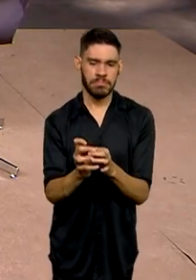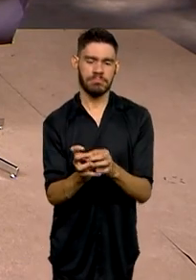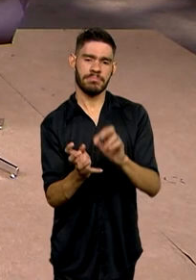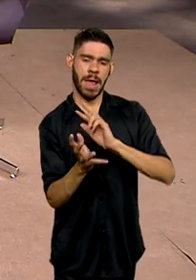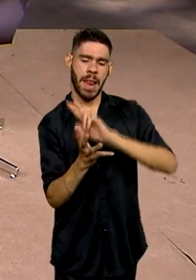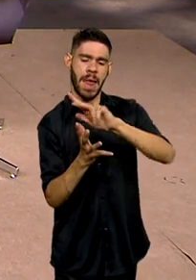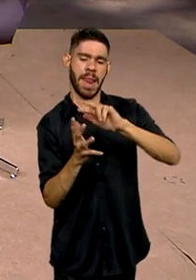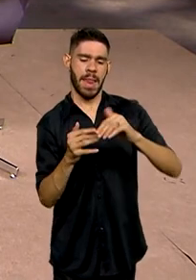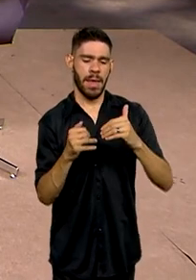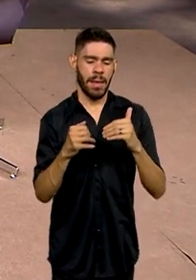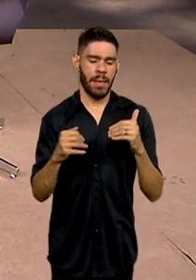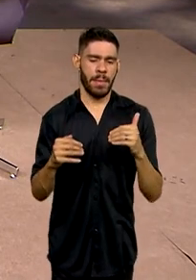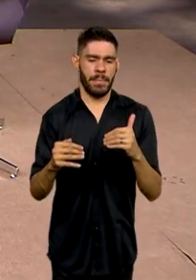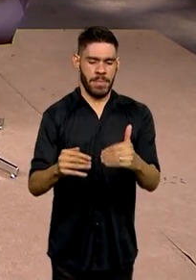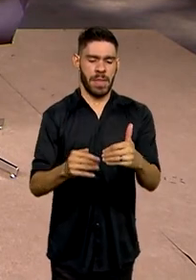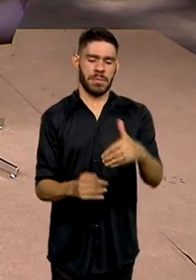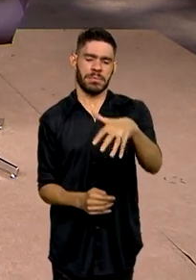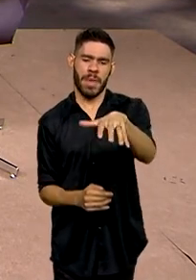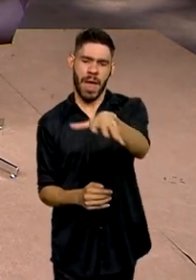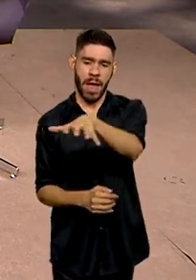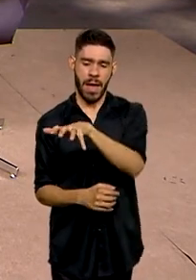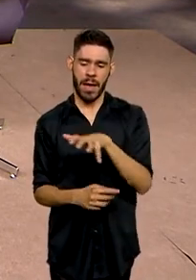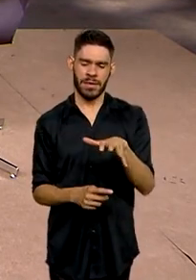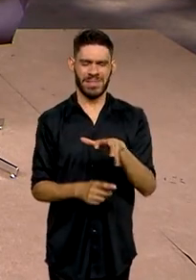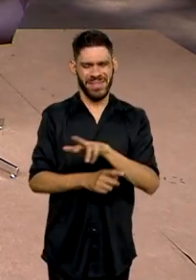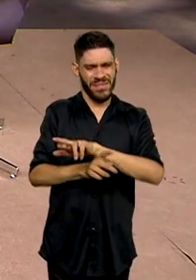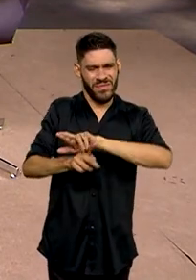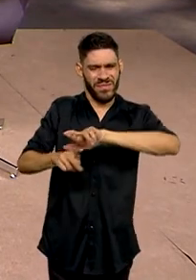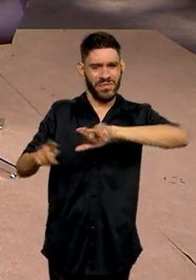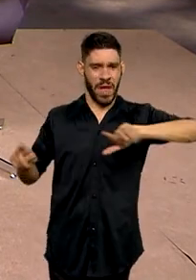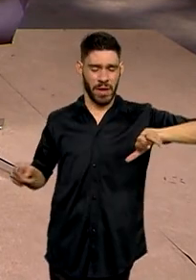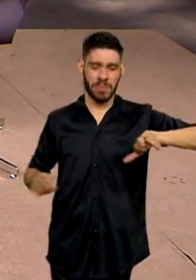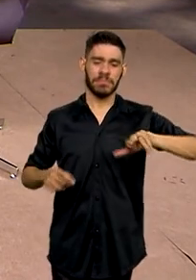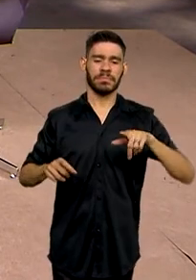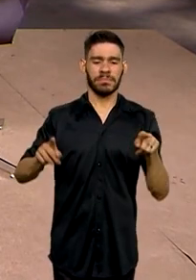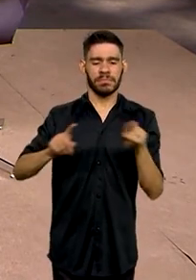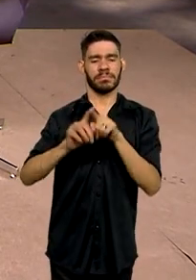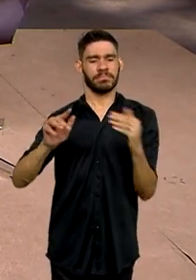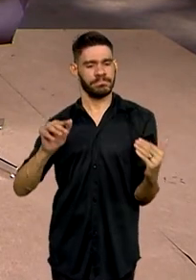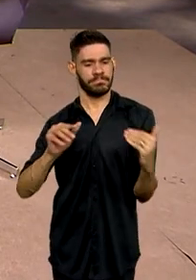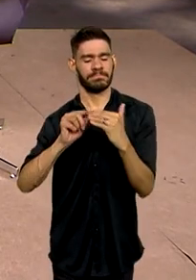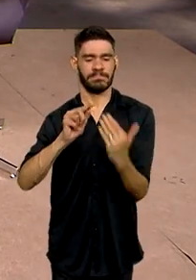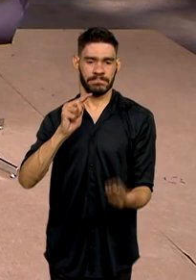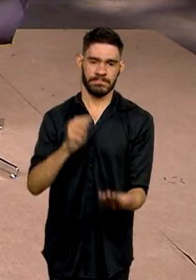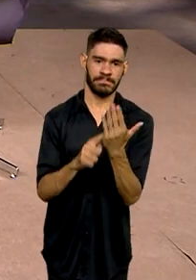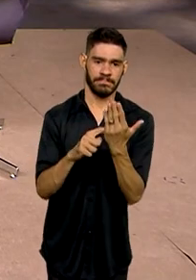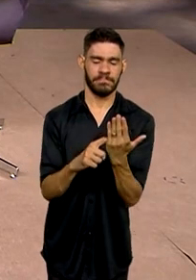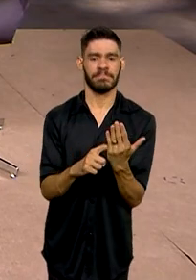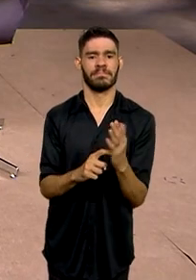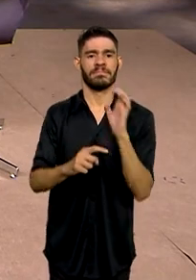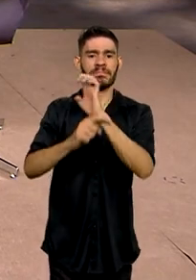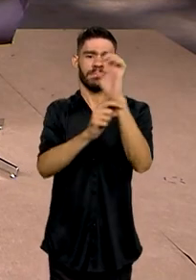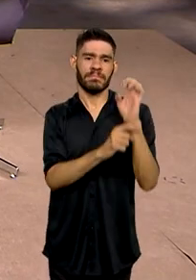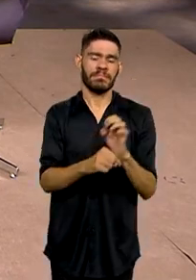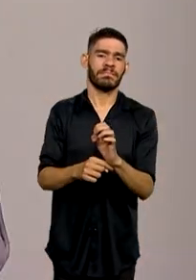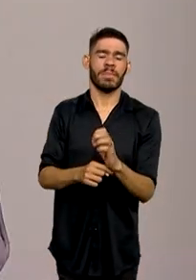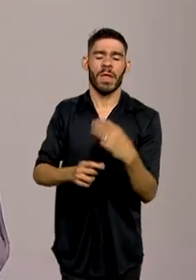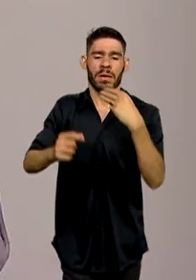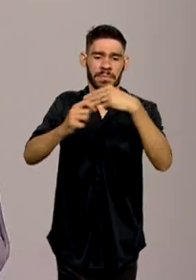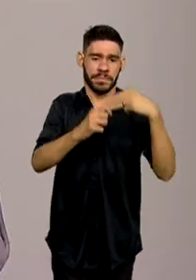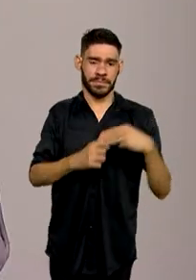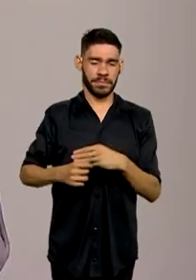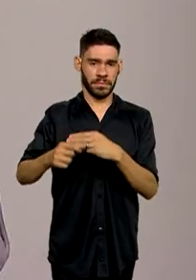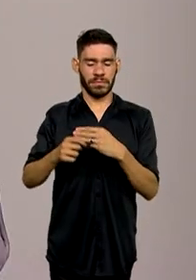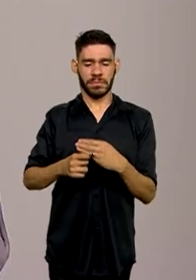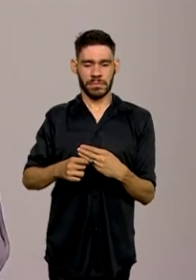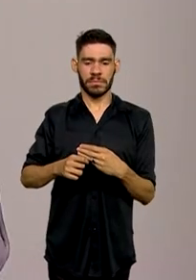ministérios, essas várias áreas e isso aqui também entra na pactuação com cada estado, com cada município